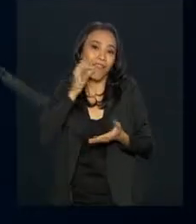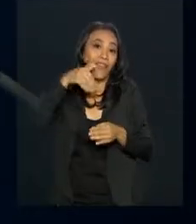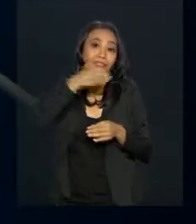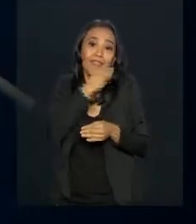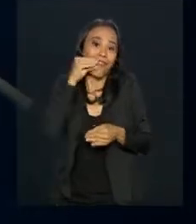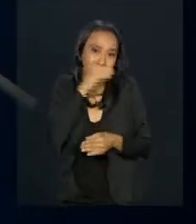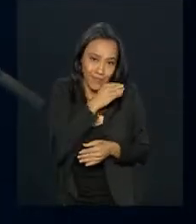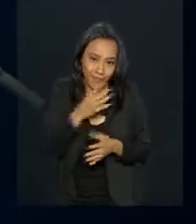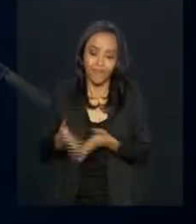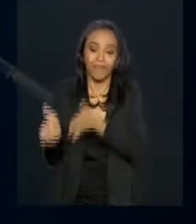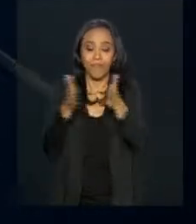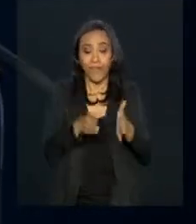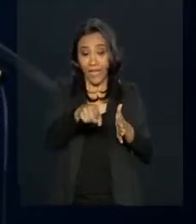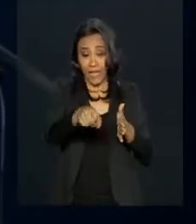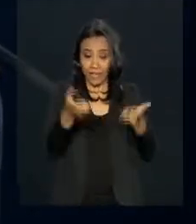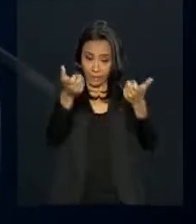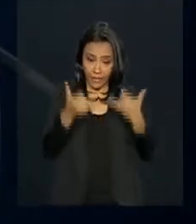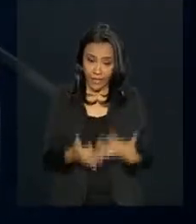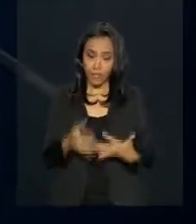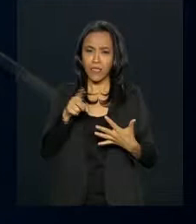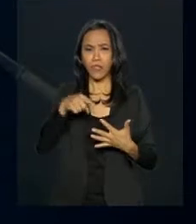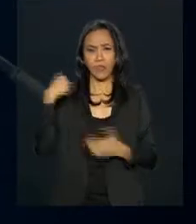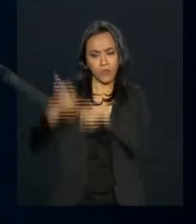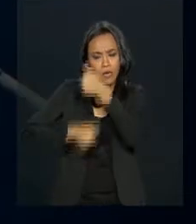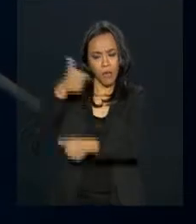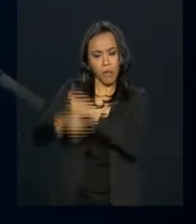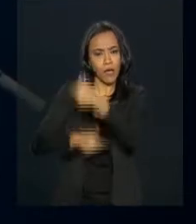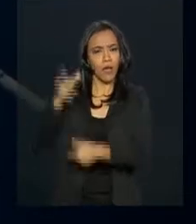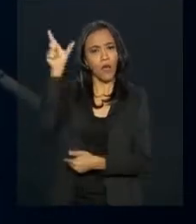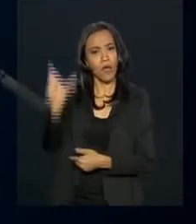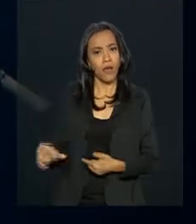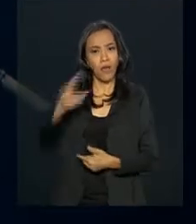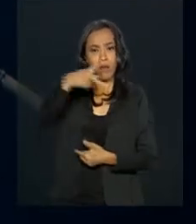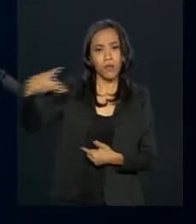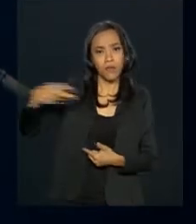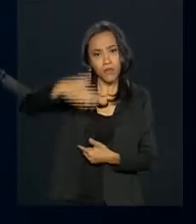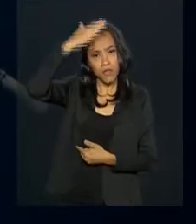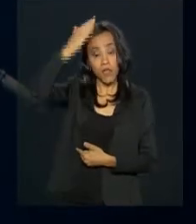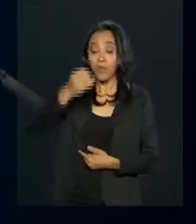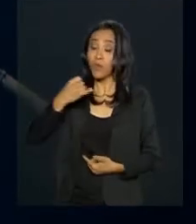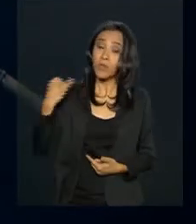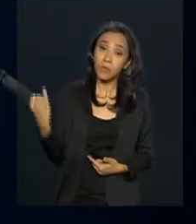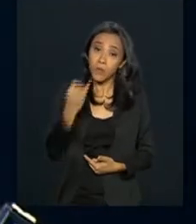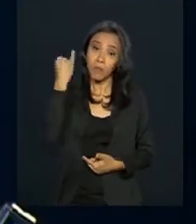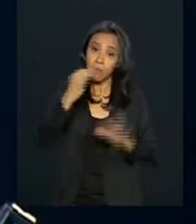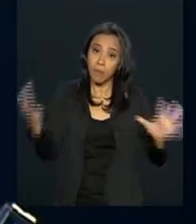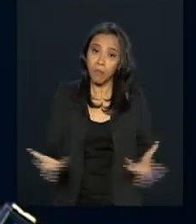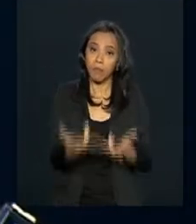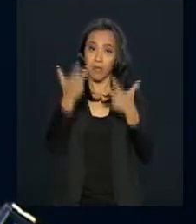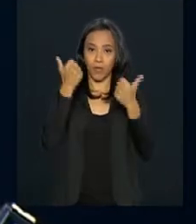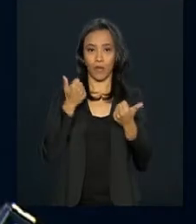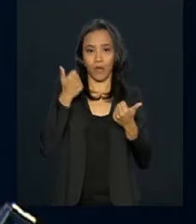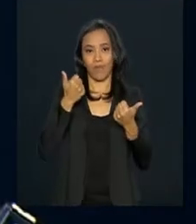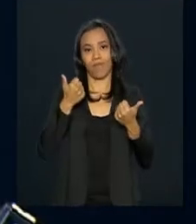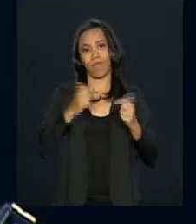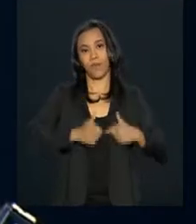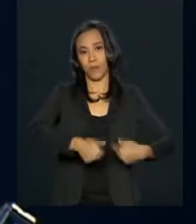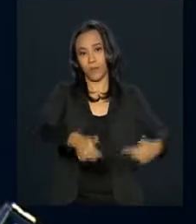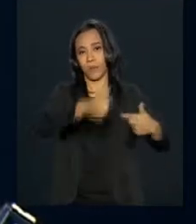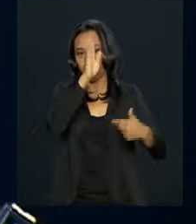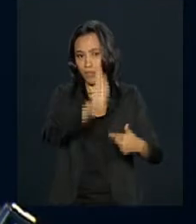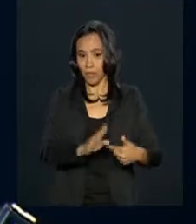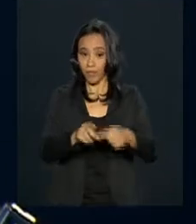da gestão do presidente Temer foram fundamentais para a melhoria do ambiente de negócios no Brasil. A modernização da